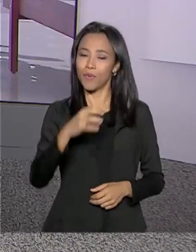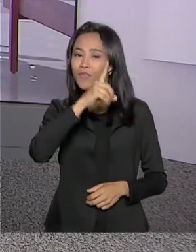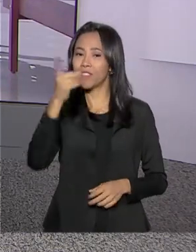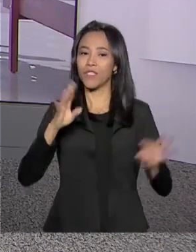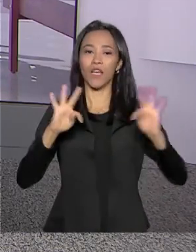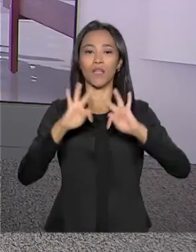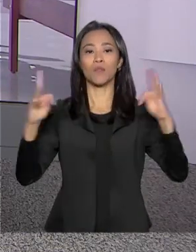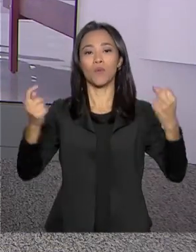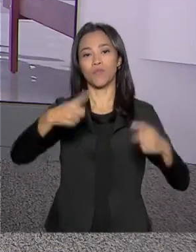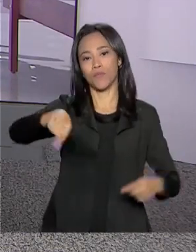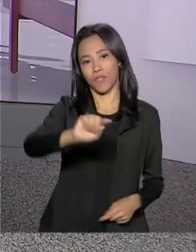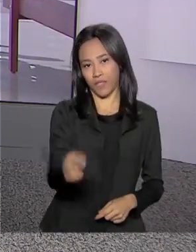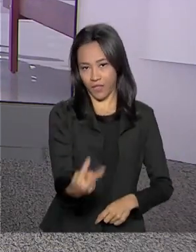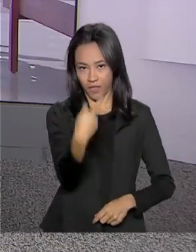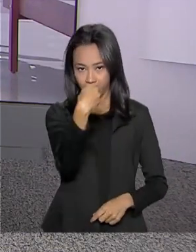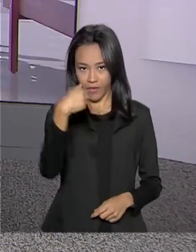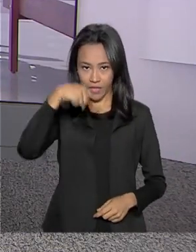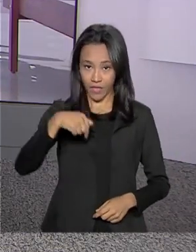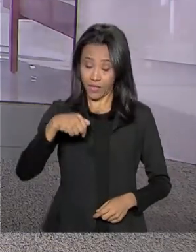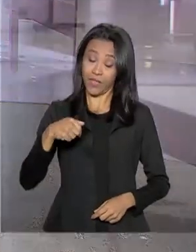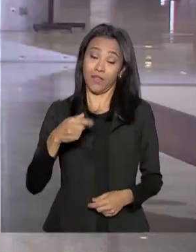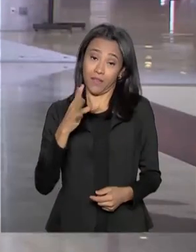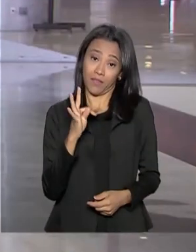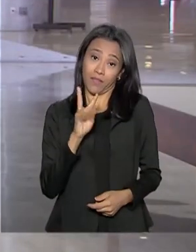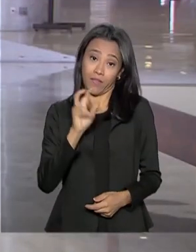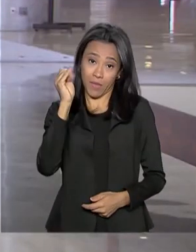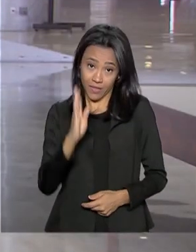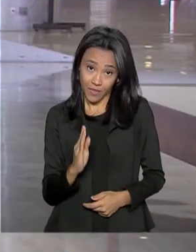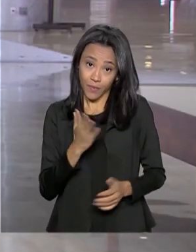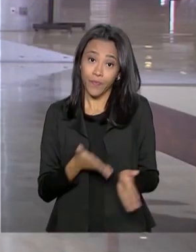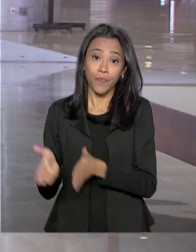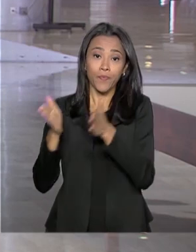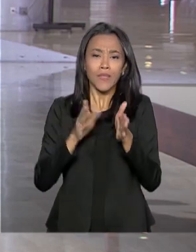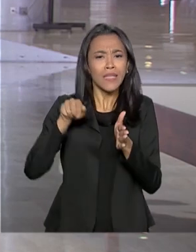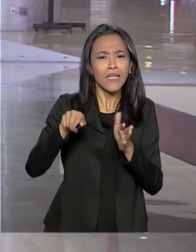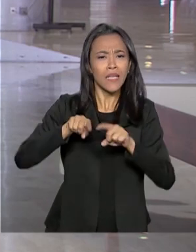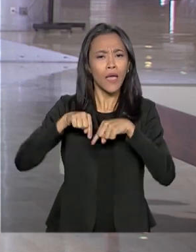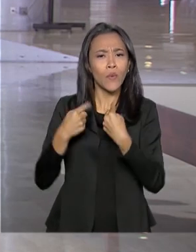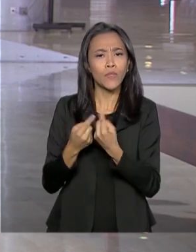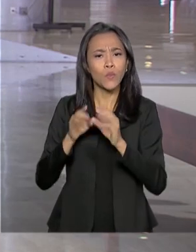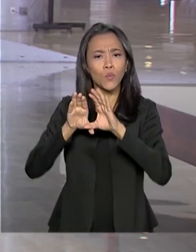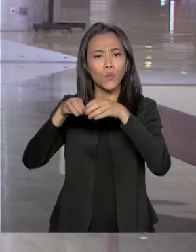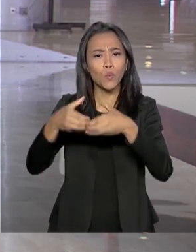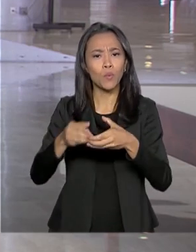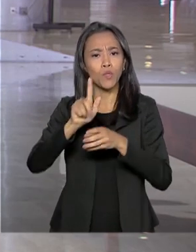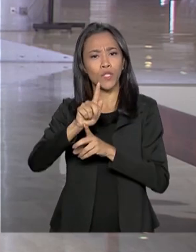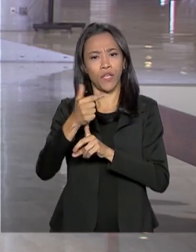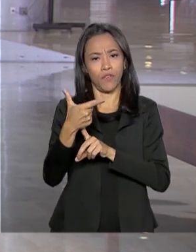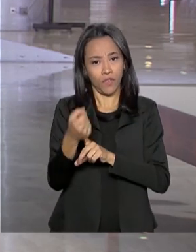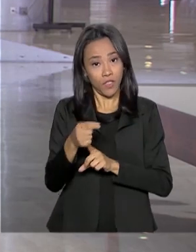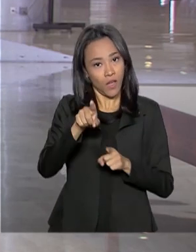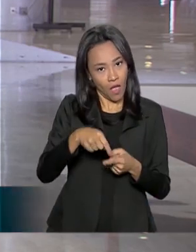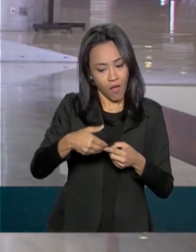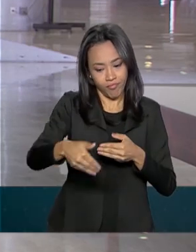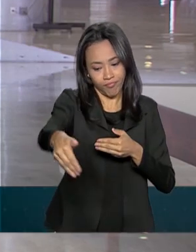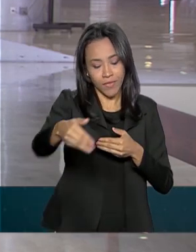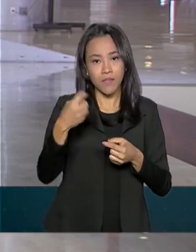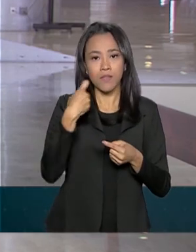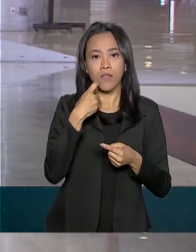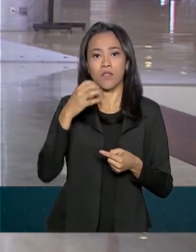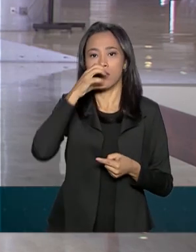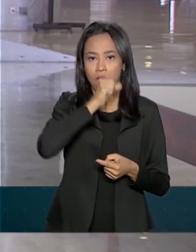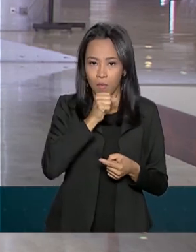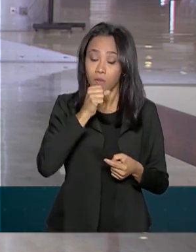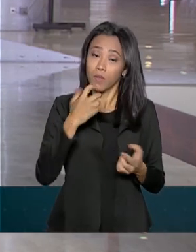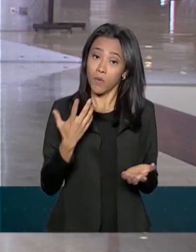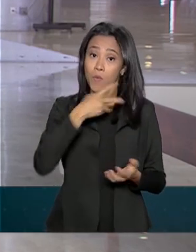dia a todos que nos acompanham aqui na TV Brasil. Na reunião de cúpula do G20, que acontece na próxima sexta e sábado, o presidente Jair